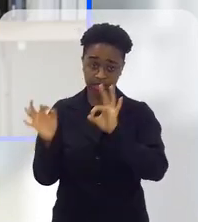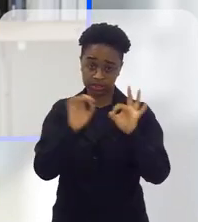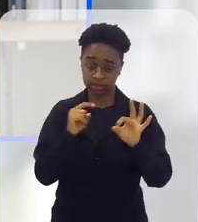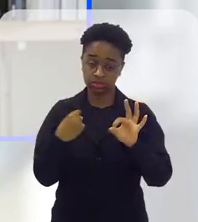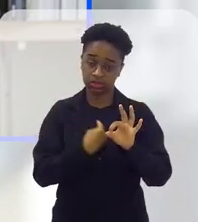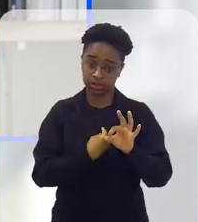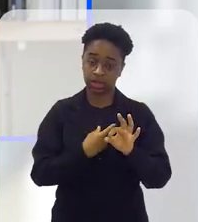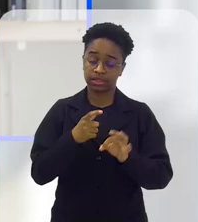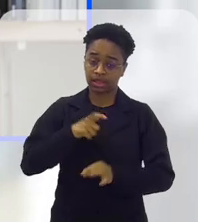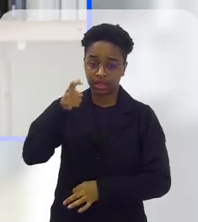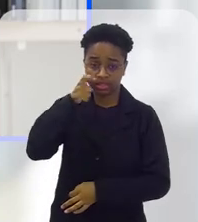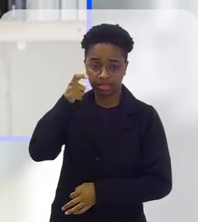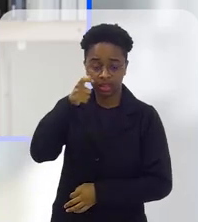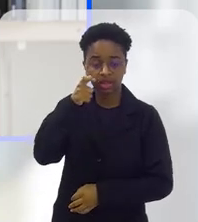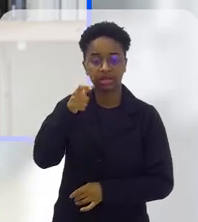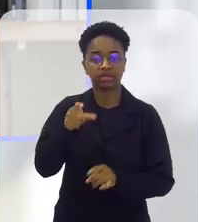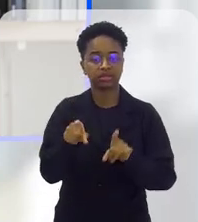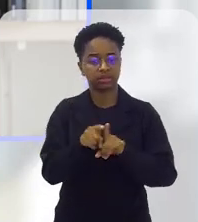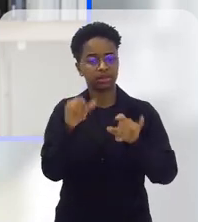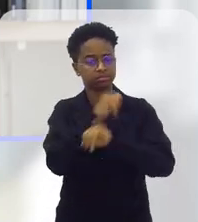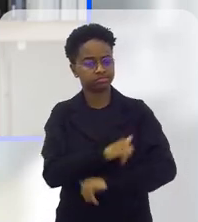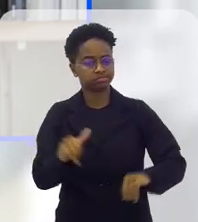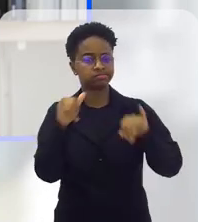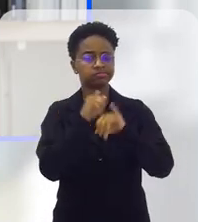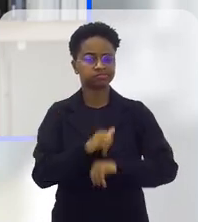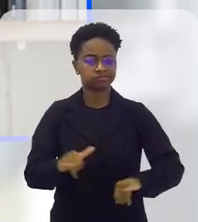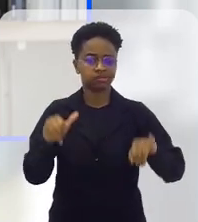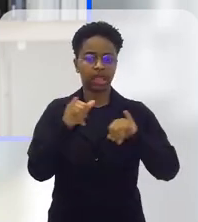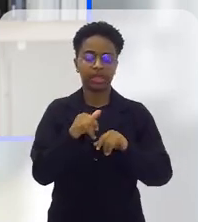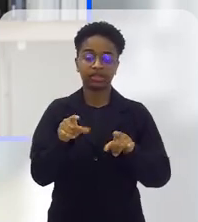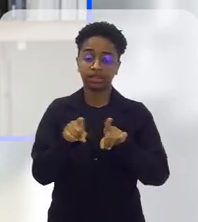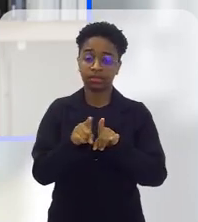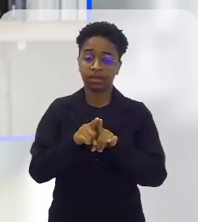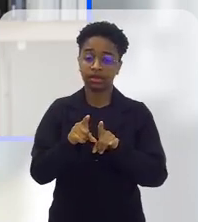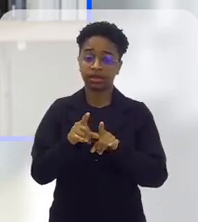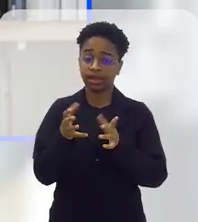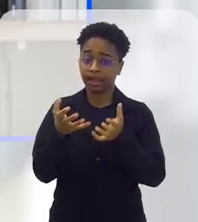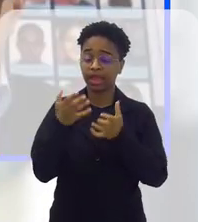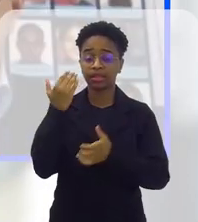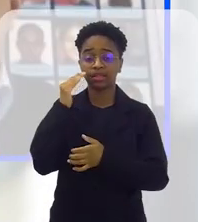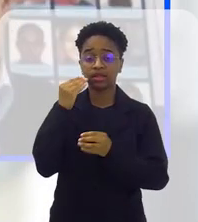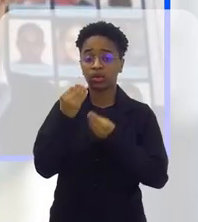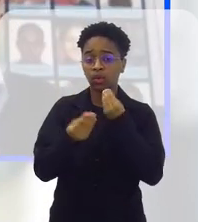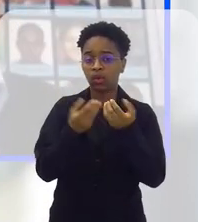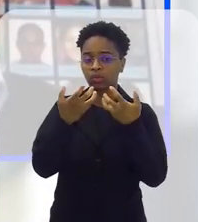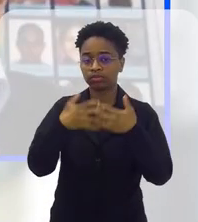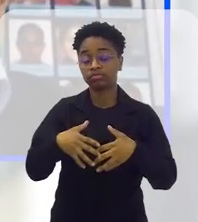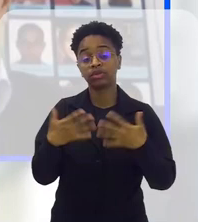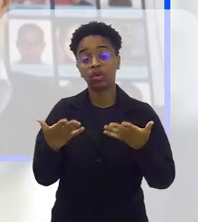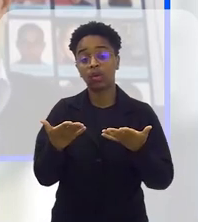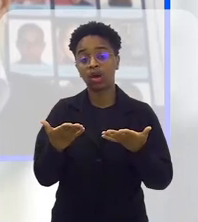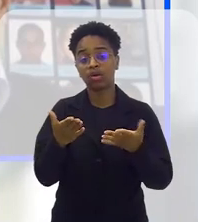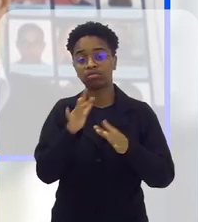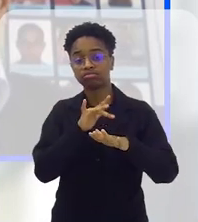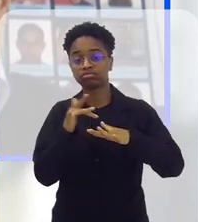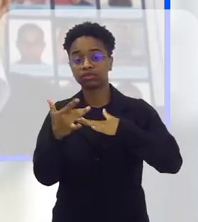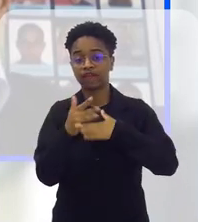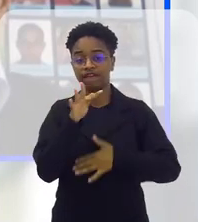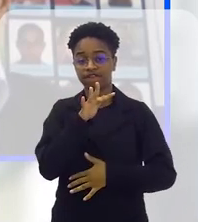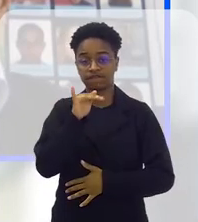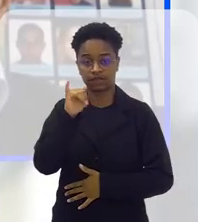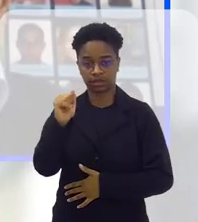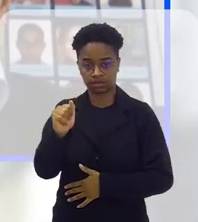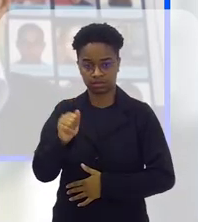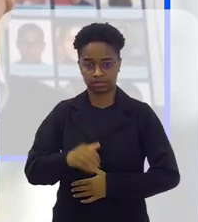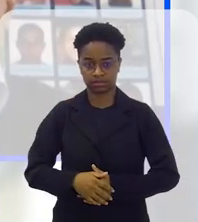quem está nos assistindo ficou interessado, vai divulgar, quer entender um pouco mais. Então, qual a